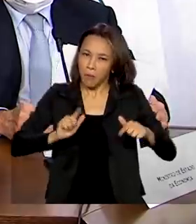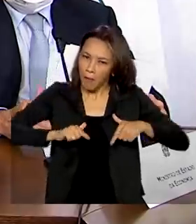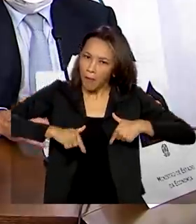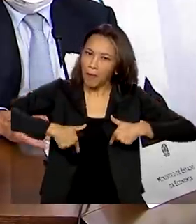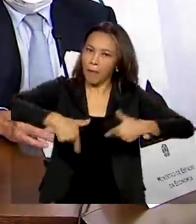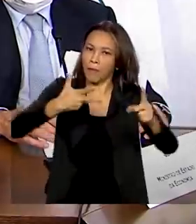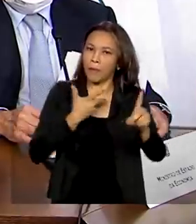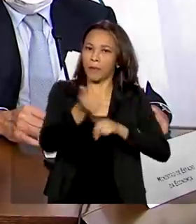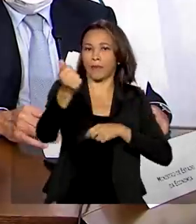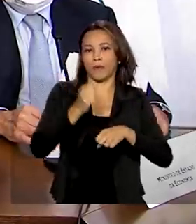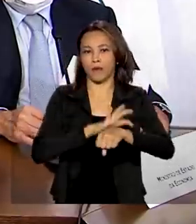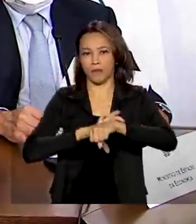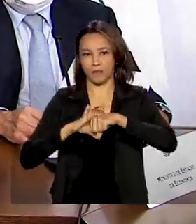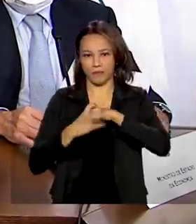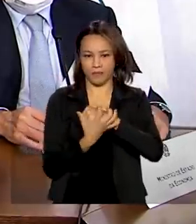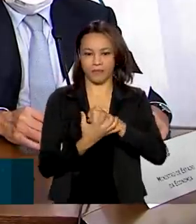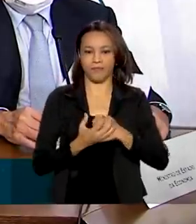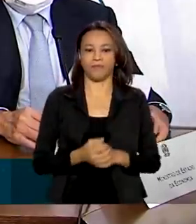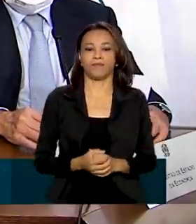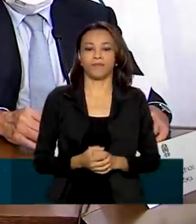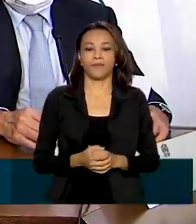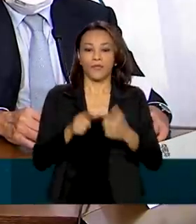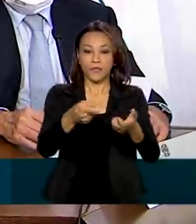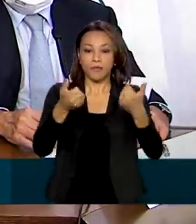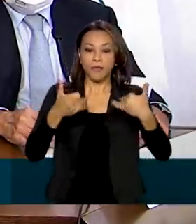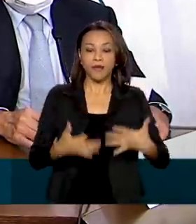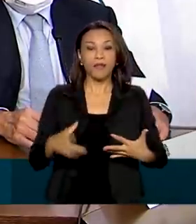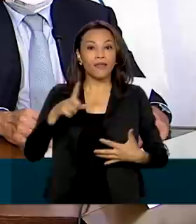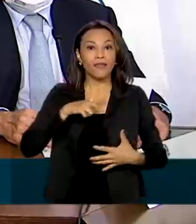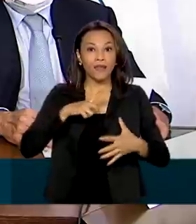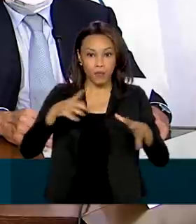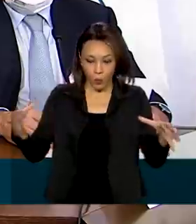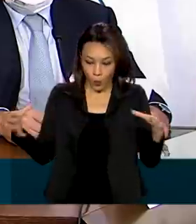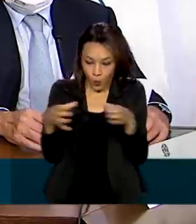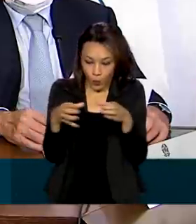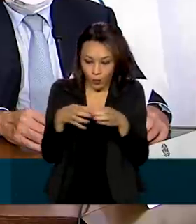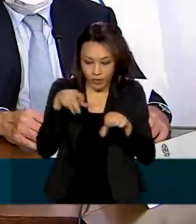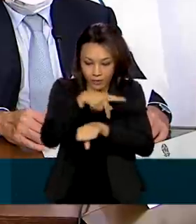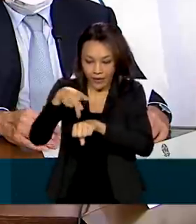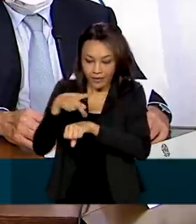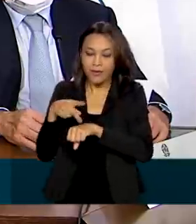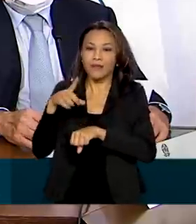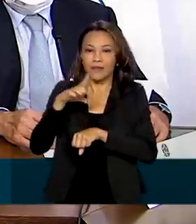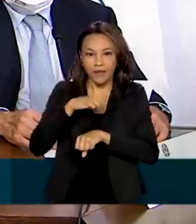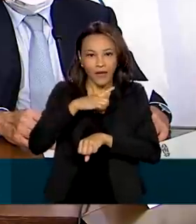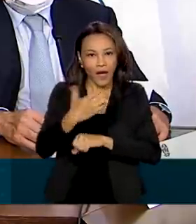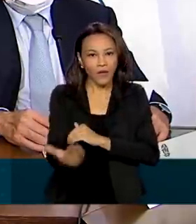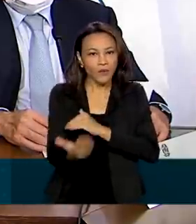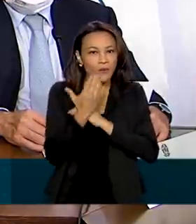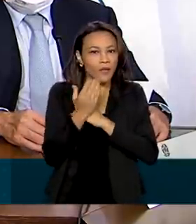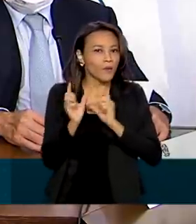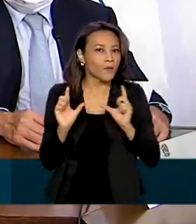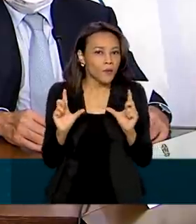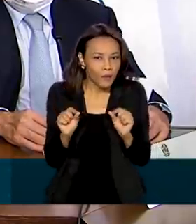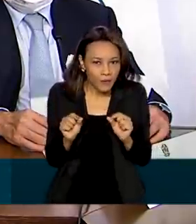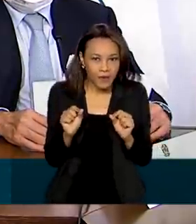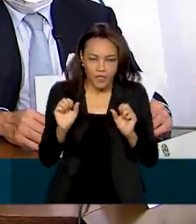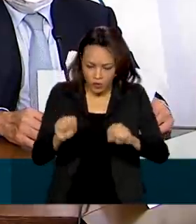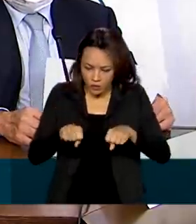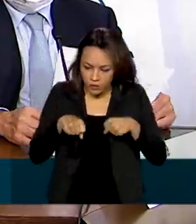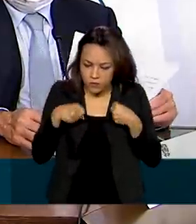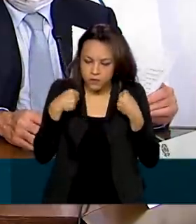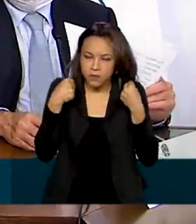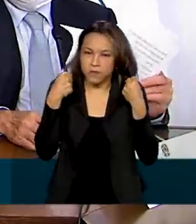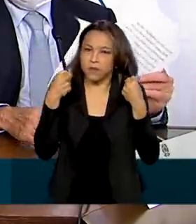Temos orgulho em constatar que o bloco tem contribuído também para facilitar os esforços